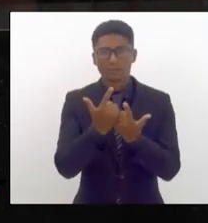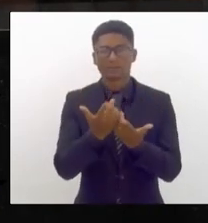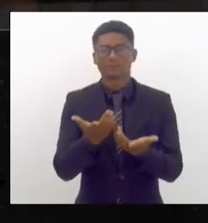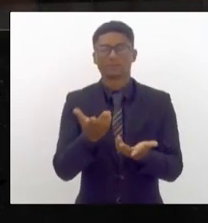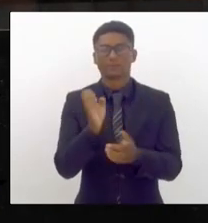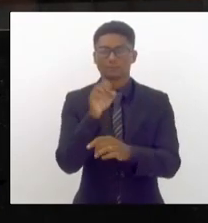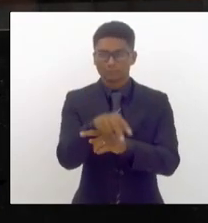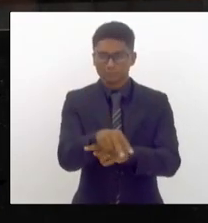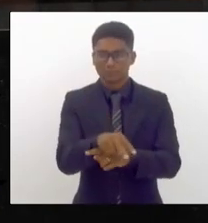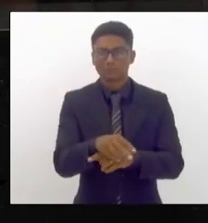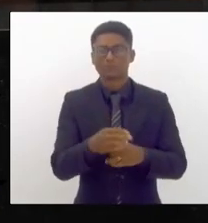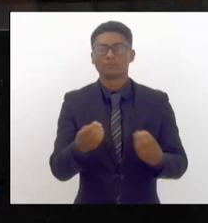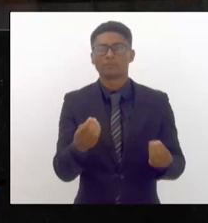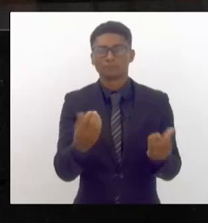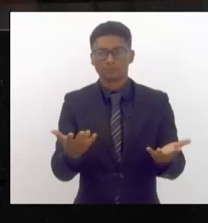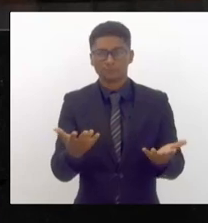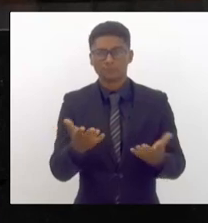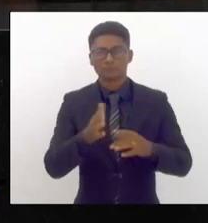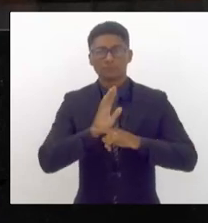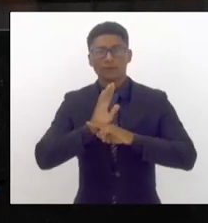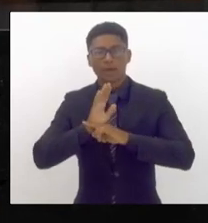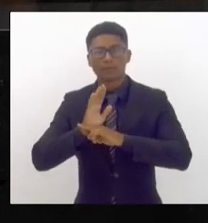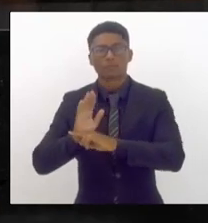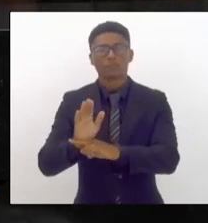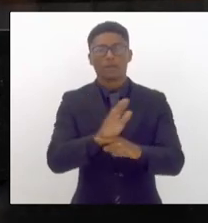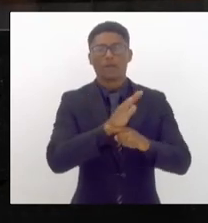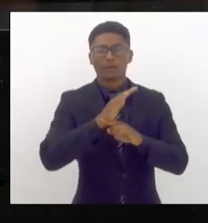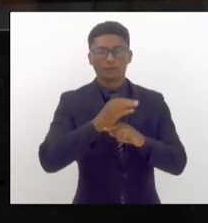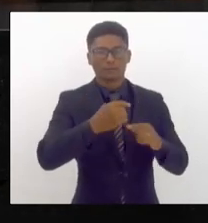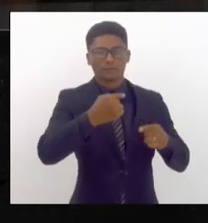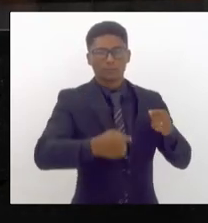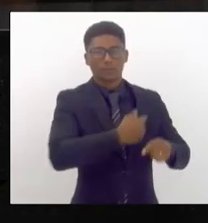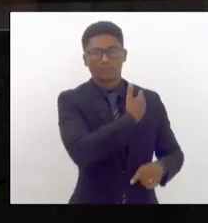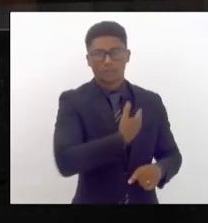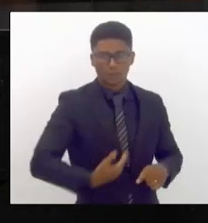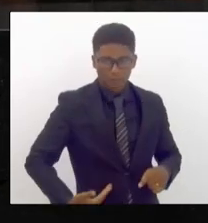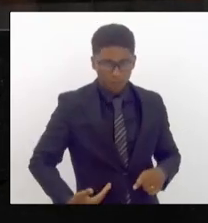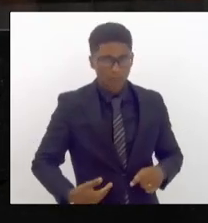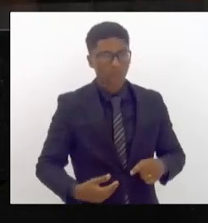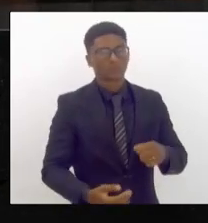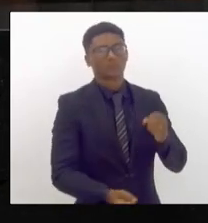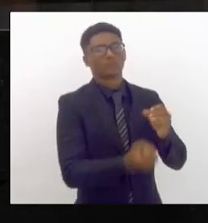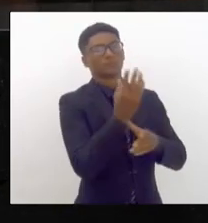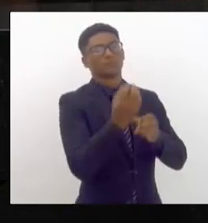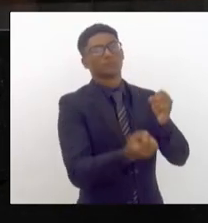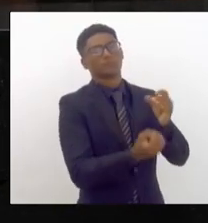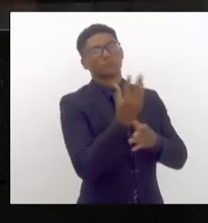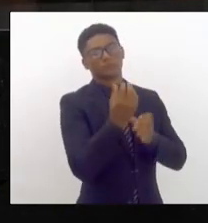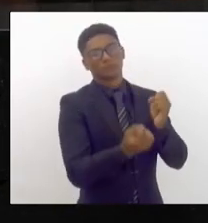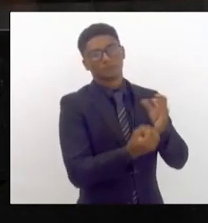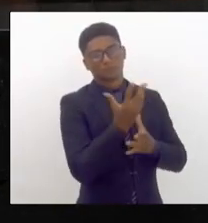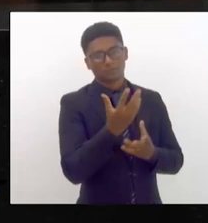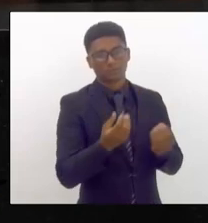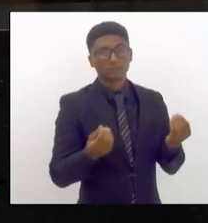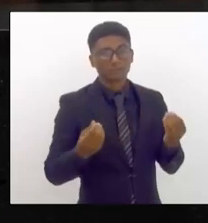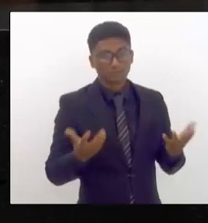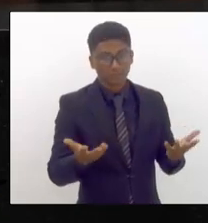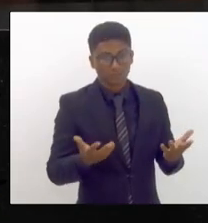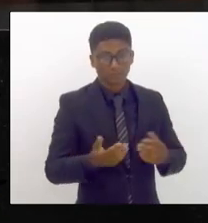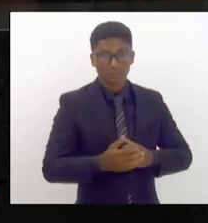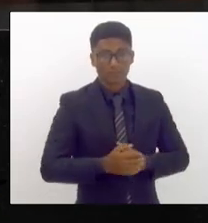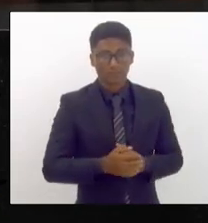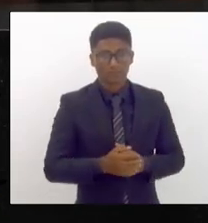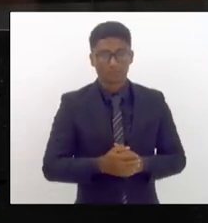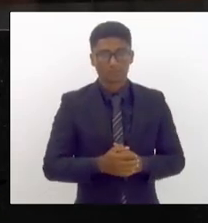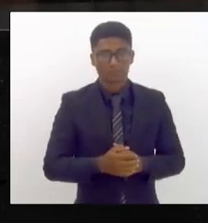buscar ajudar a desenvolver as políticas públicas que ajudem a